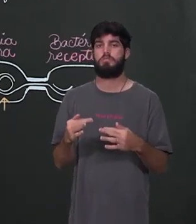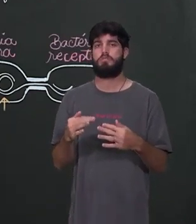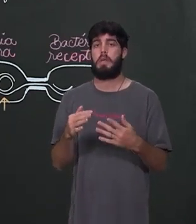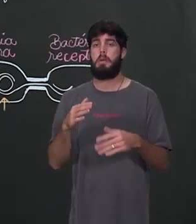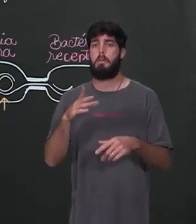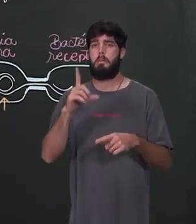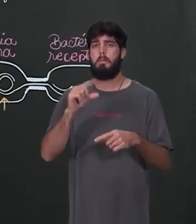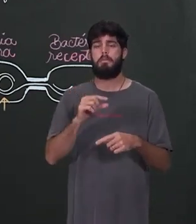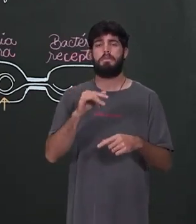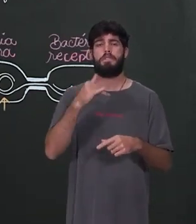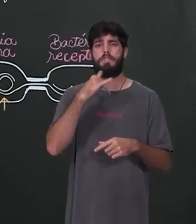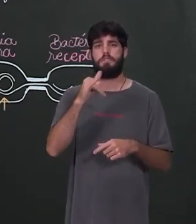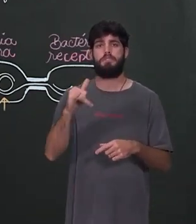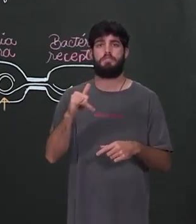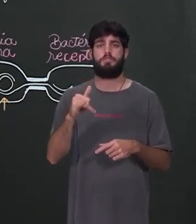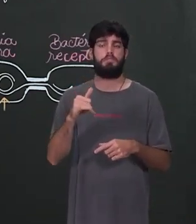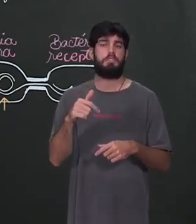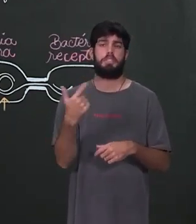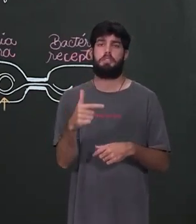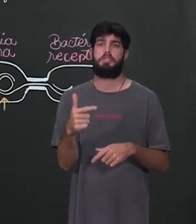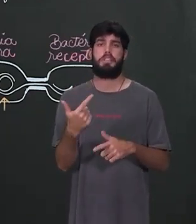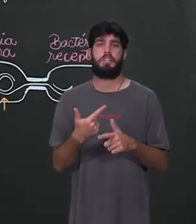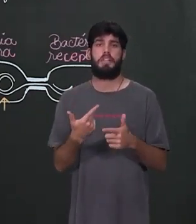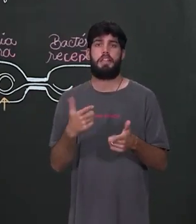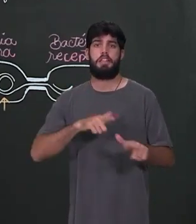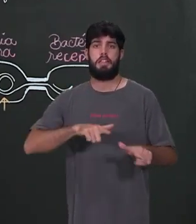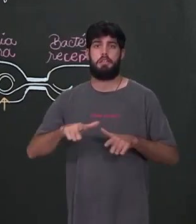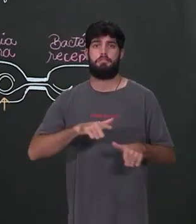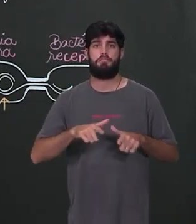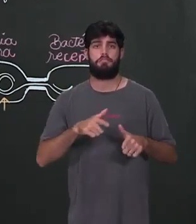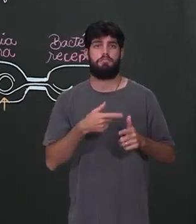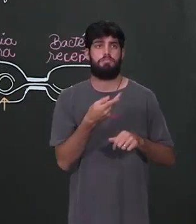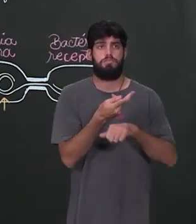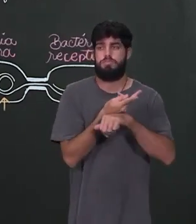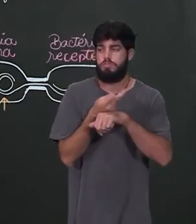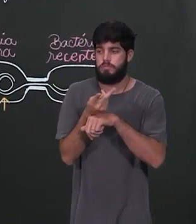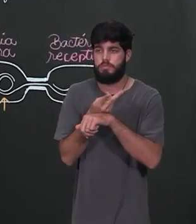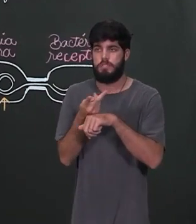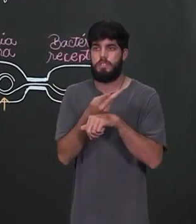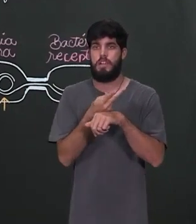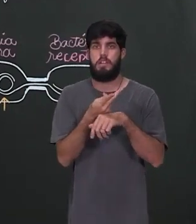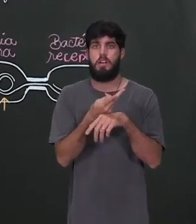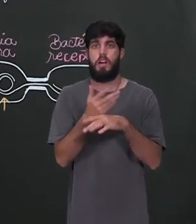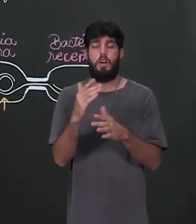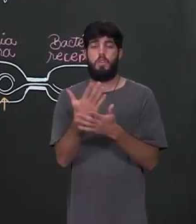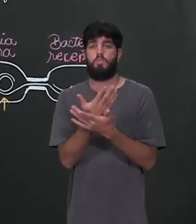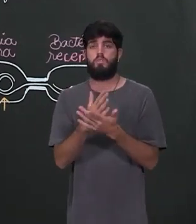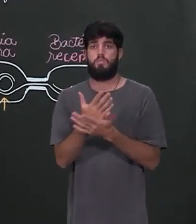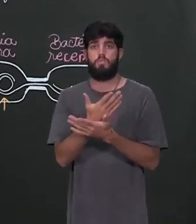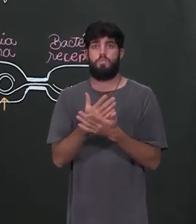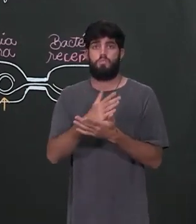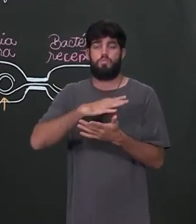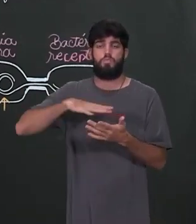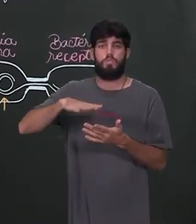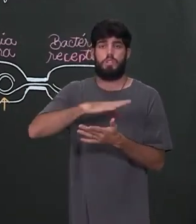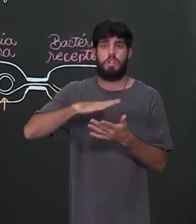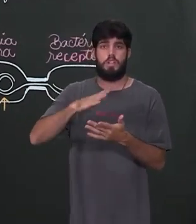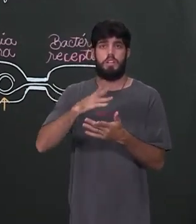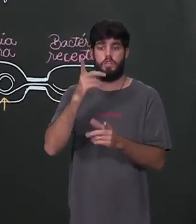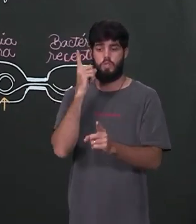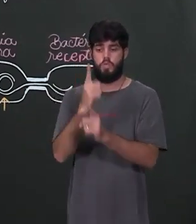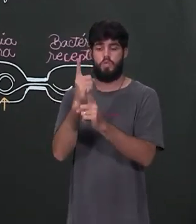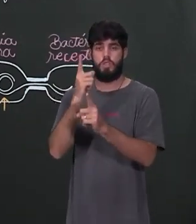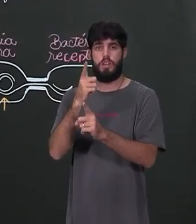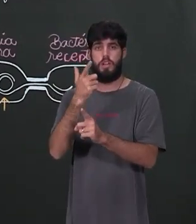Gasta menos energia. Eu não tenho trabalho de achar um parceiro. Em alguns ambientes, achar um parceiro é o mais difícil de tudo.